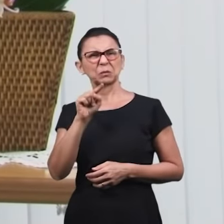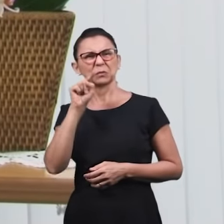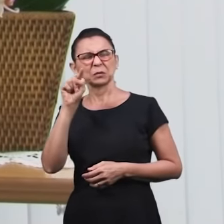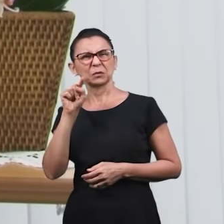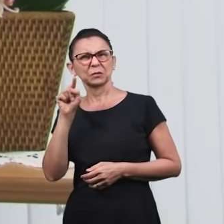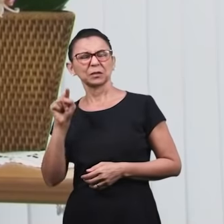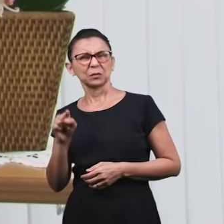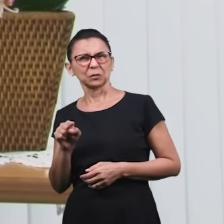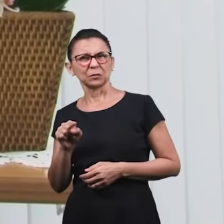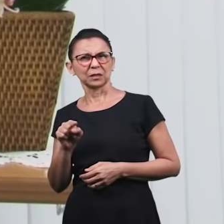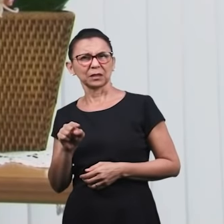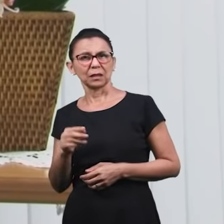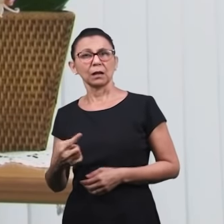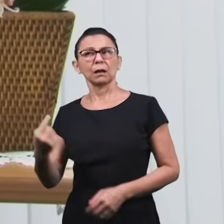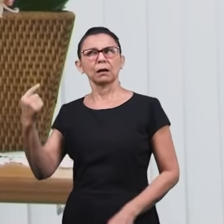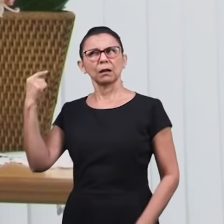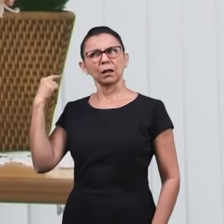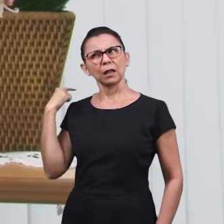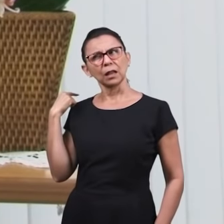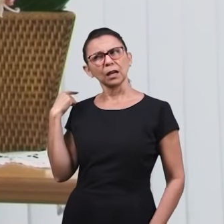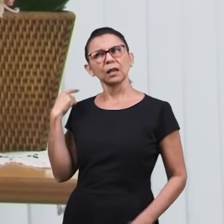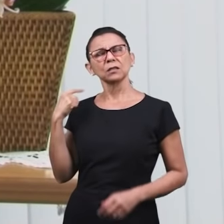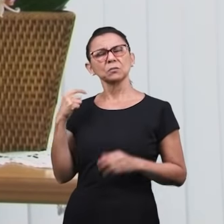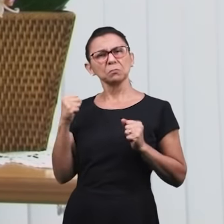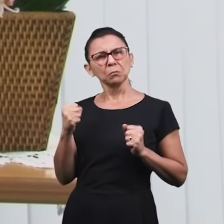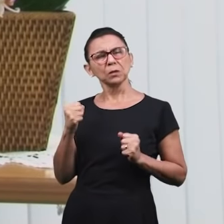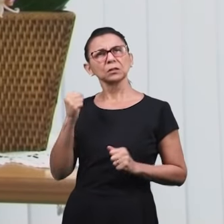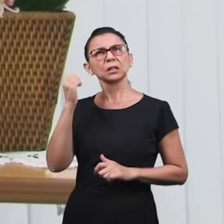e seria compreensível, mas hoje,